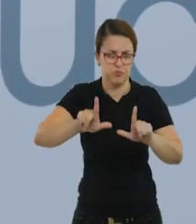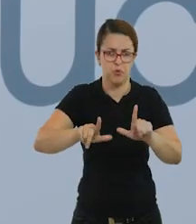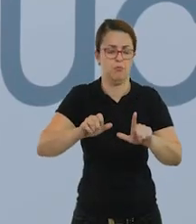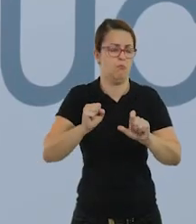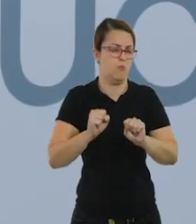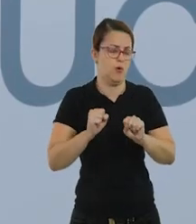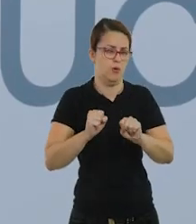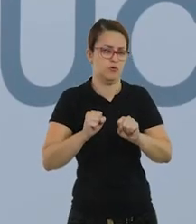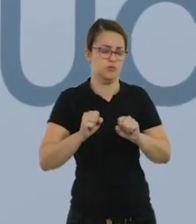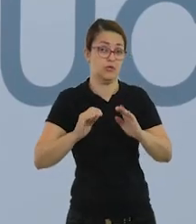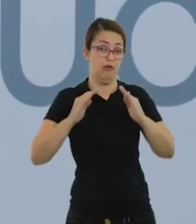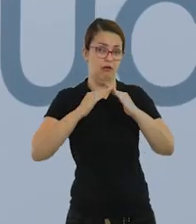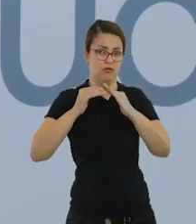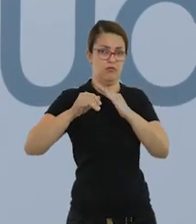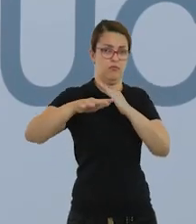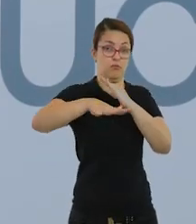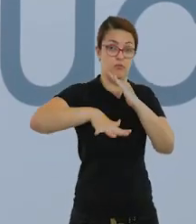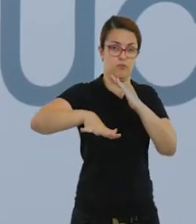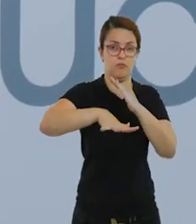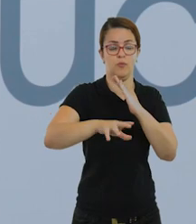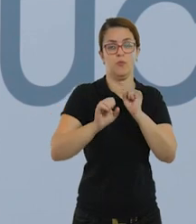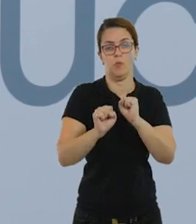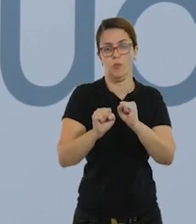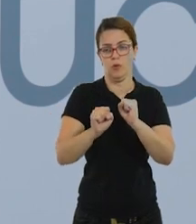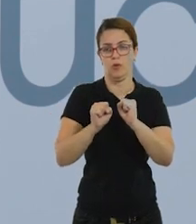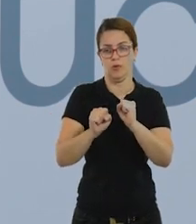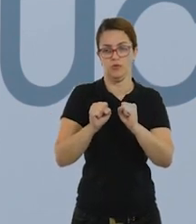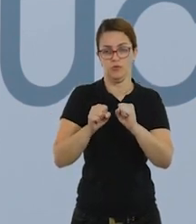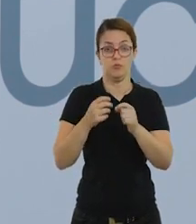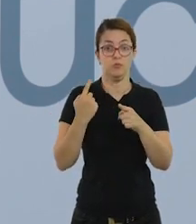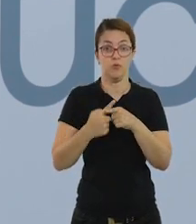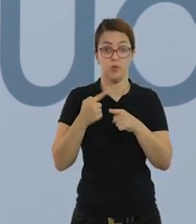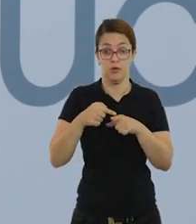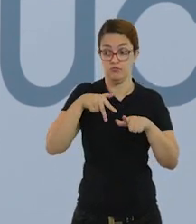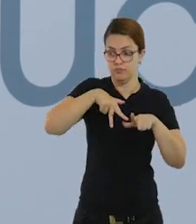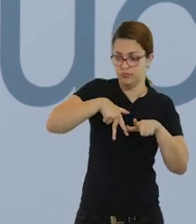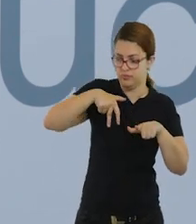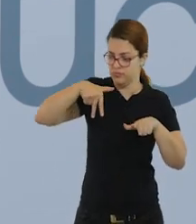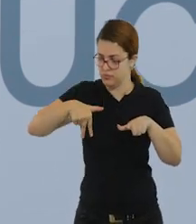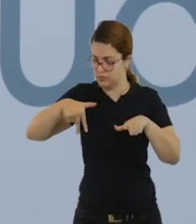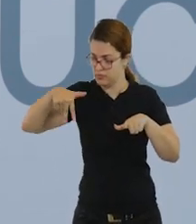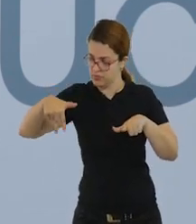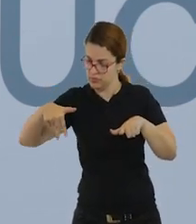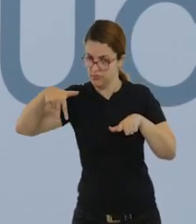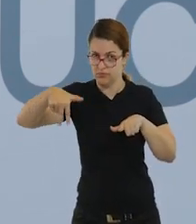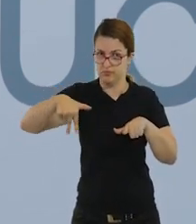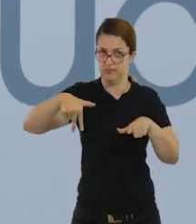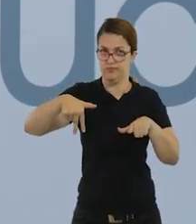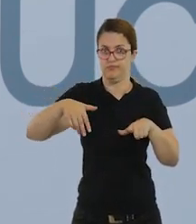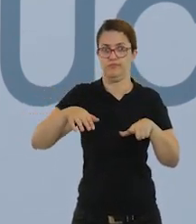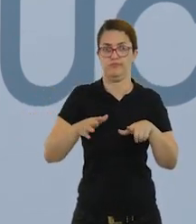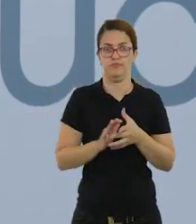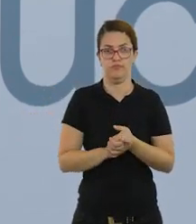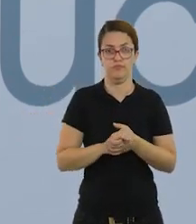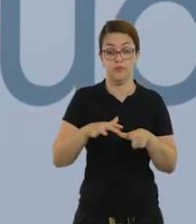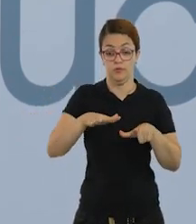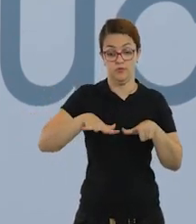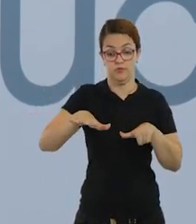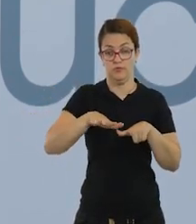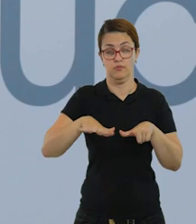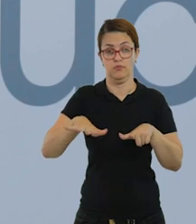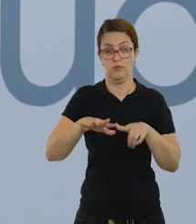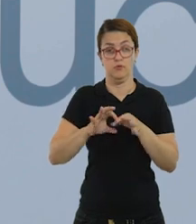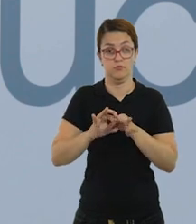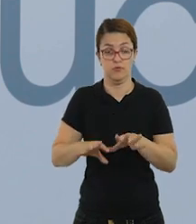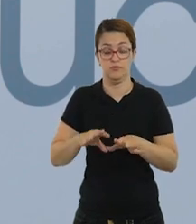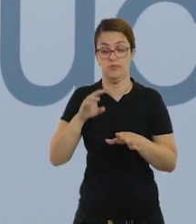casa. Tem que ser um espaço um pouquinho amplo, porque nós vamos saltar na brincadeira e longe também de objetos para que a criança não